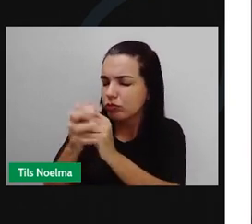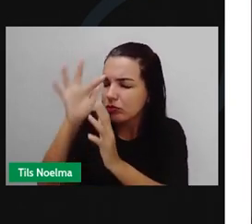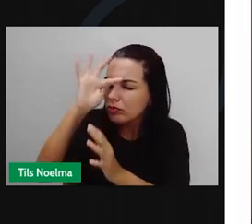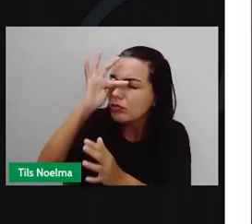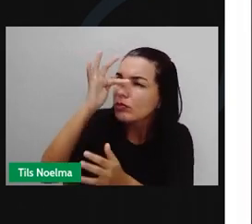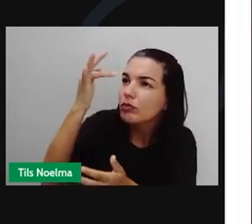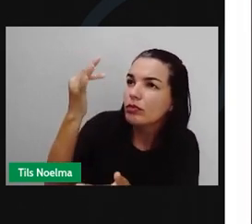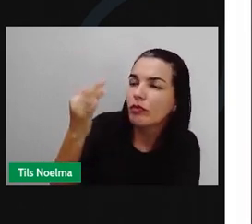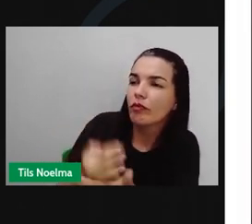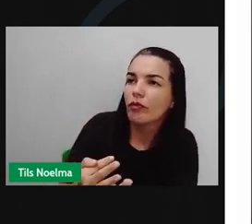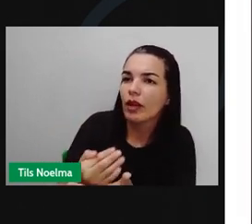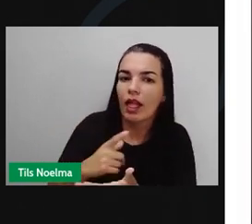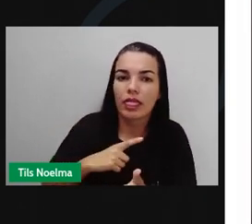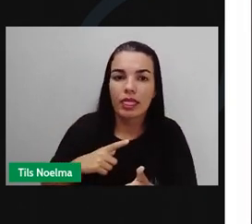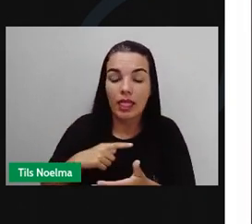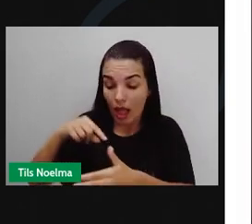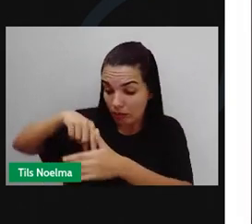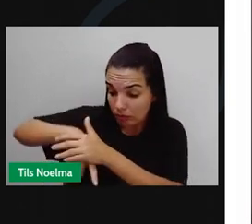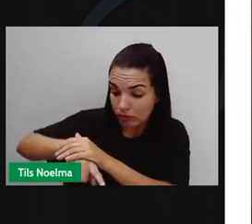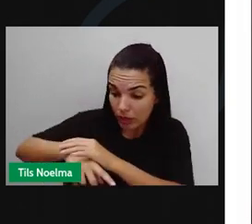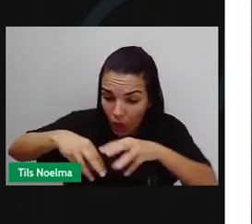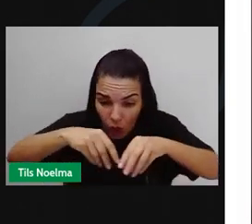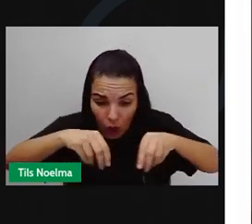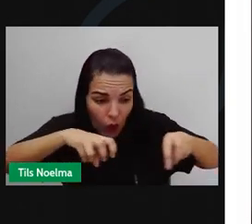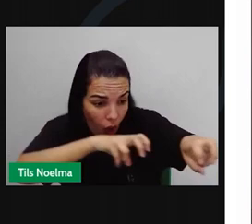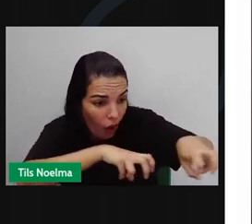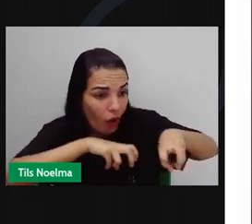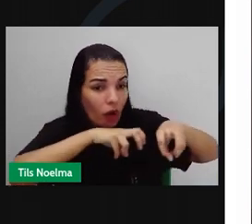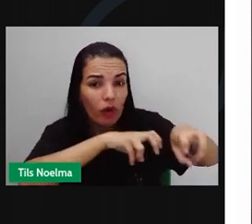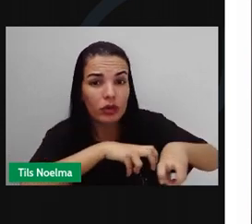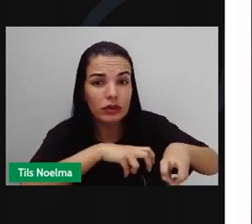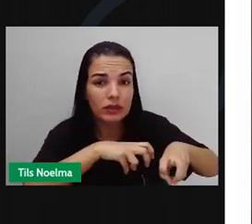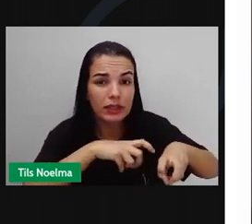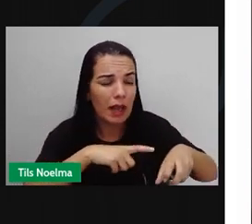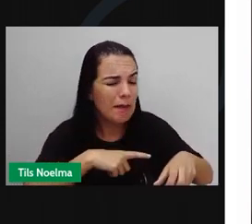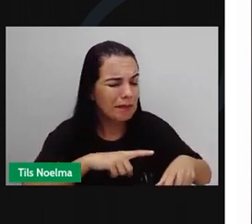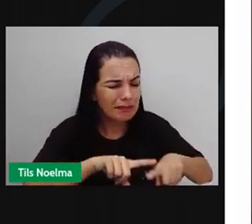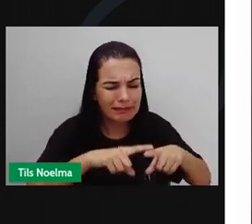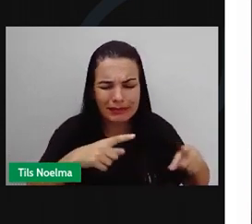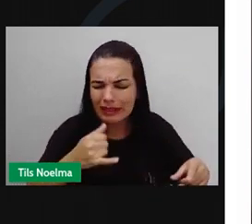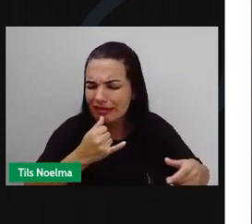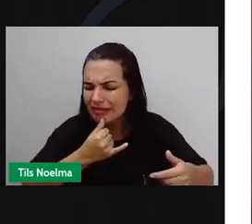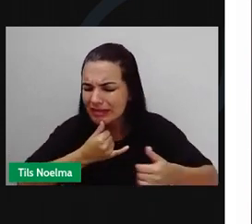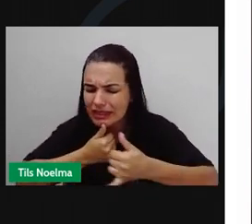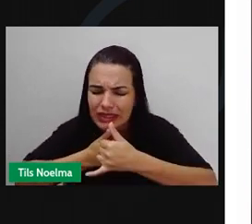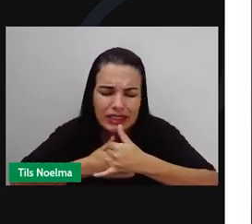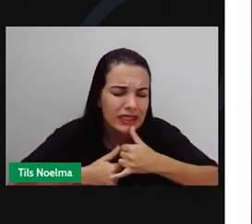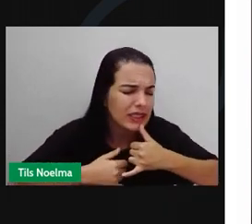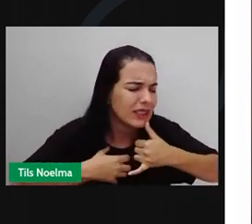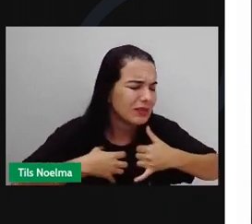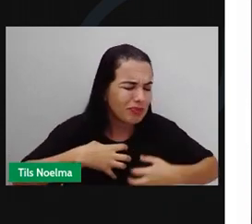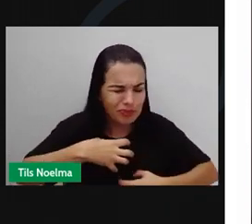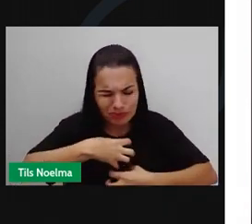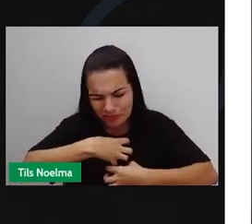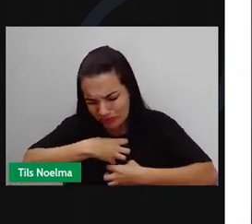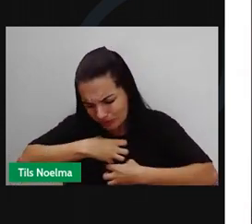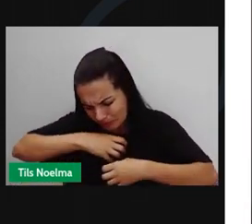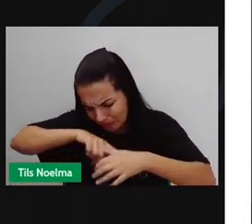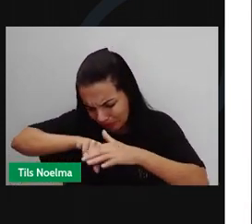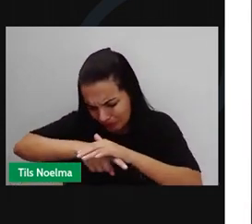plantar a semente nos roçados desse mundo, tomado pela tristeza do desgosto mais profundo,